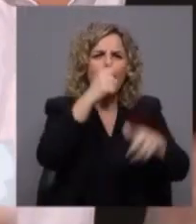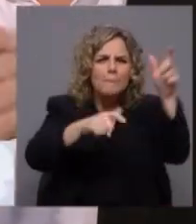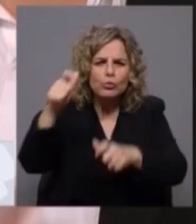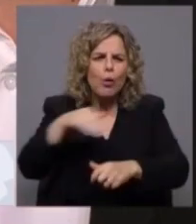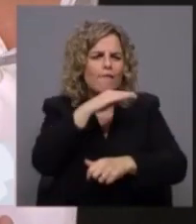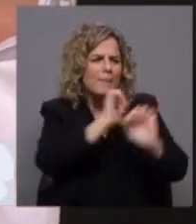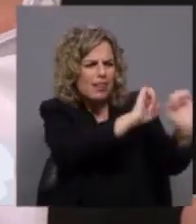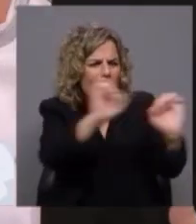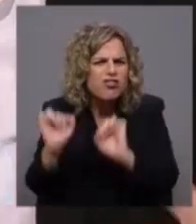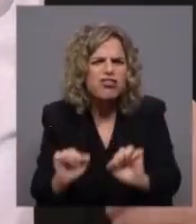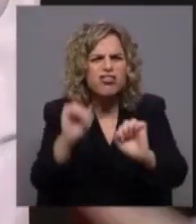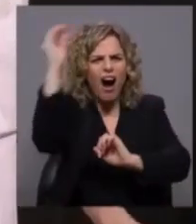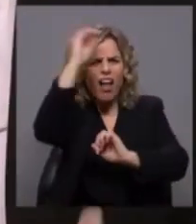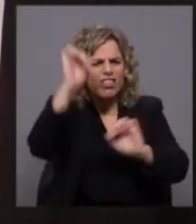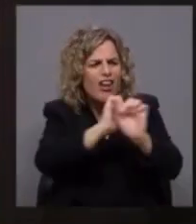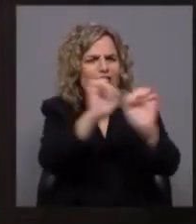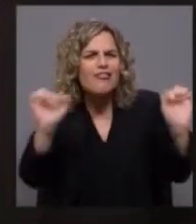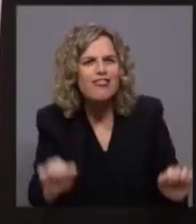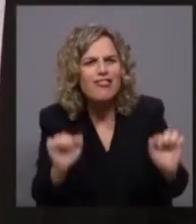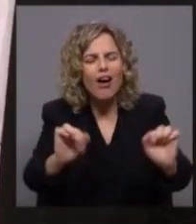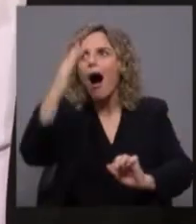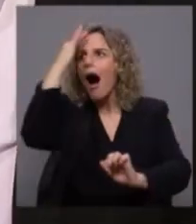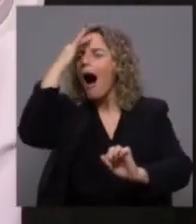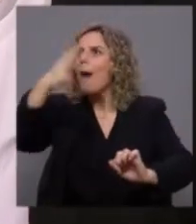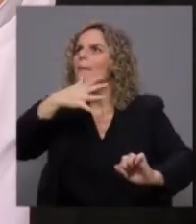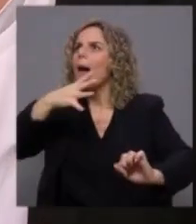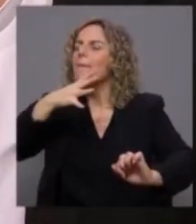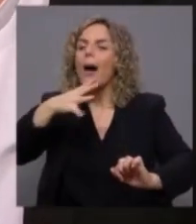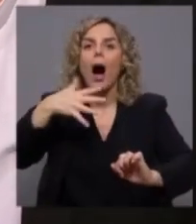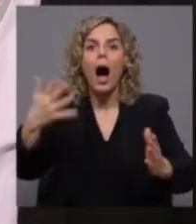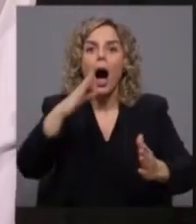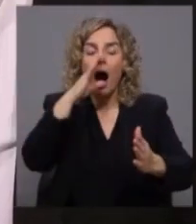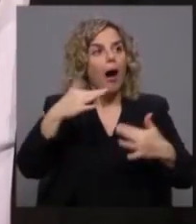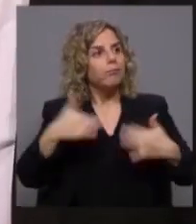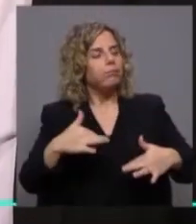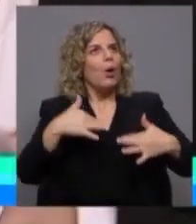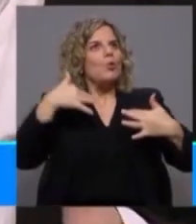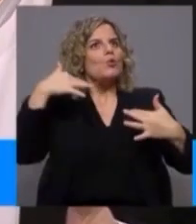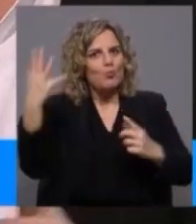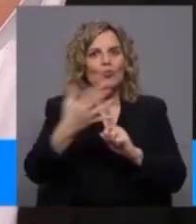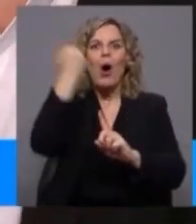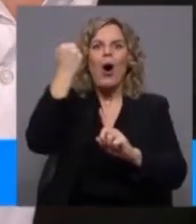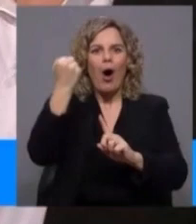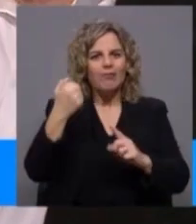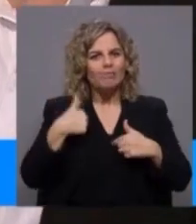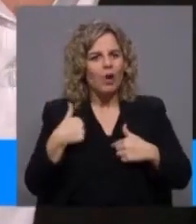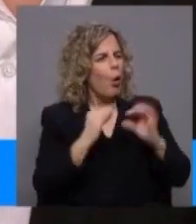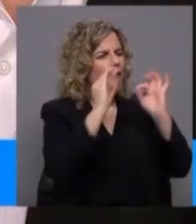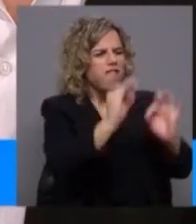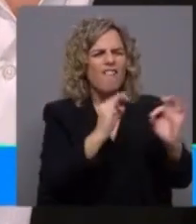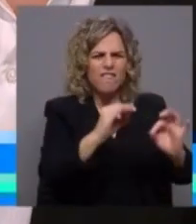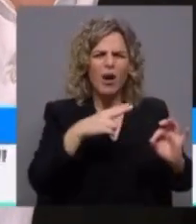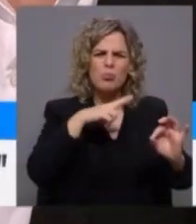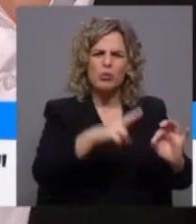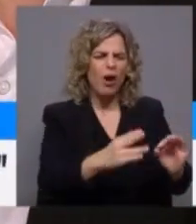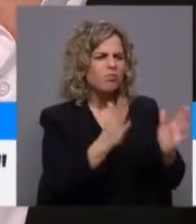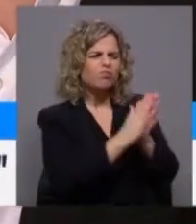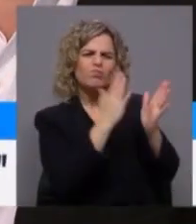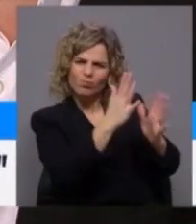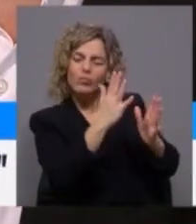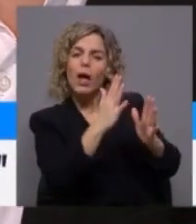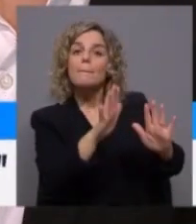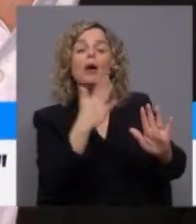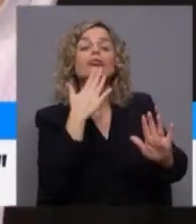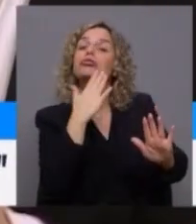famílias, das suas aldeias, jamais sonharam fazer, não estaria aqui. Portanto, valorizo o país que tenho. Mas não chega. O país da convergência com a média